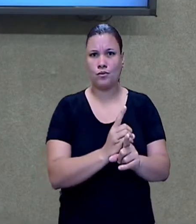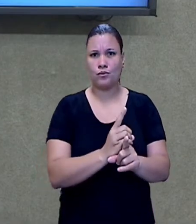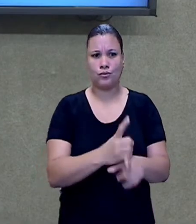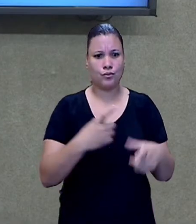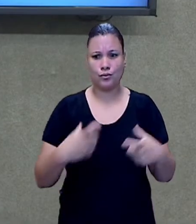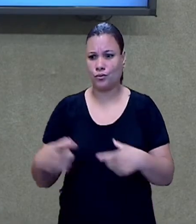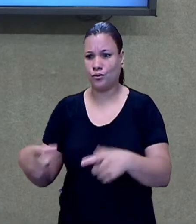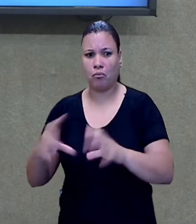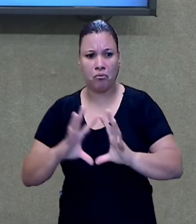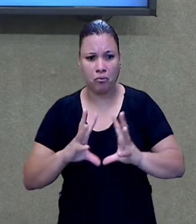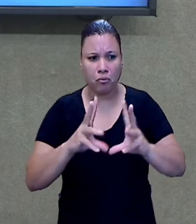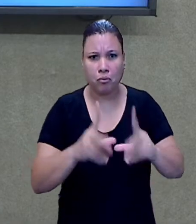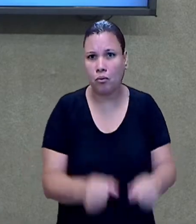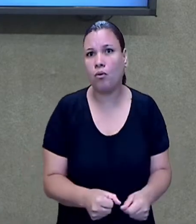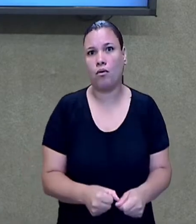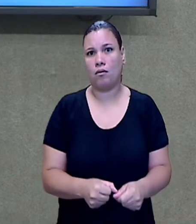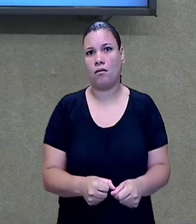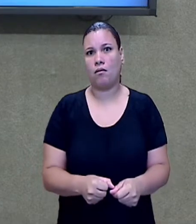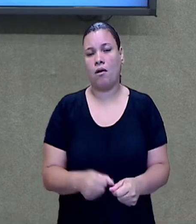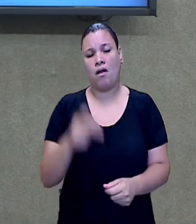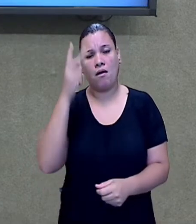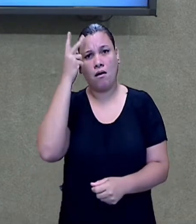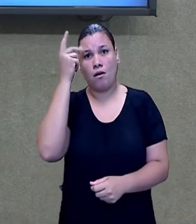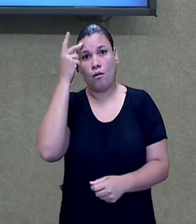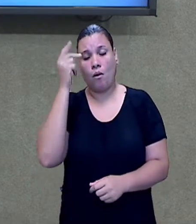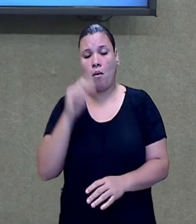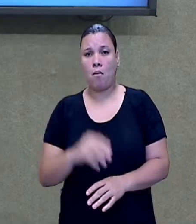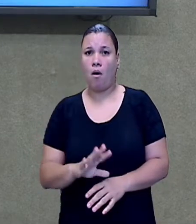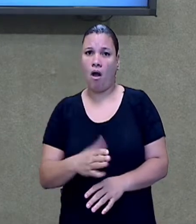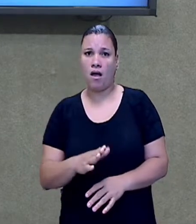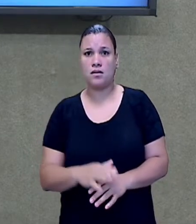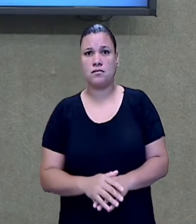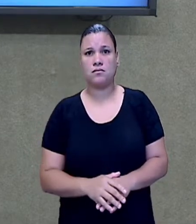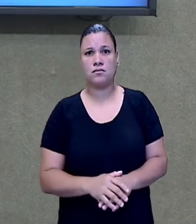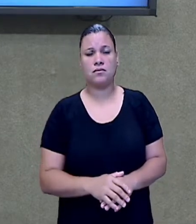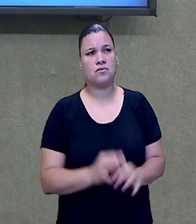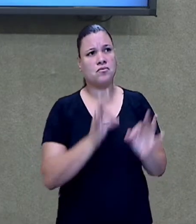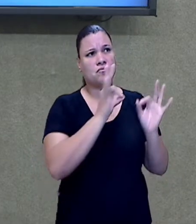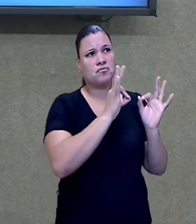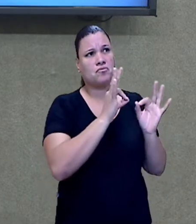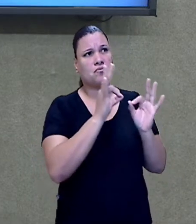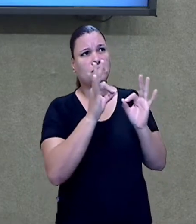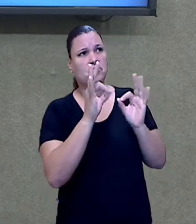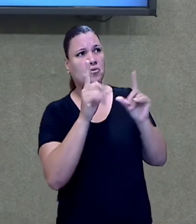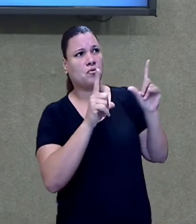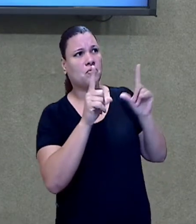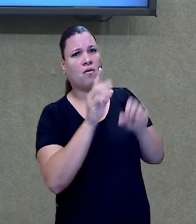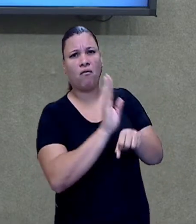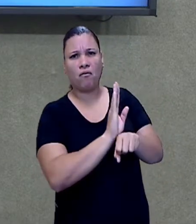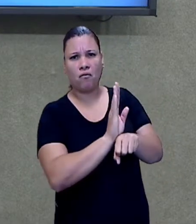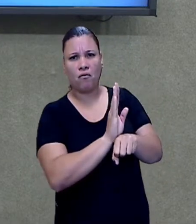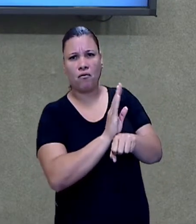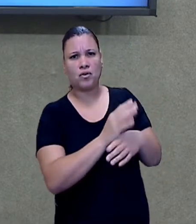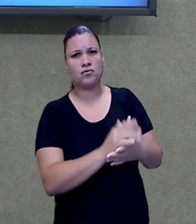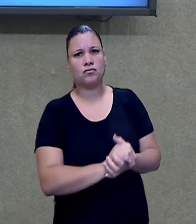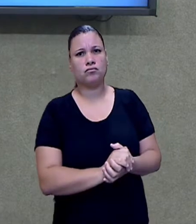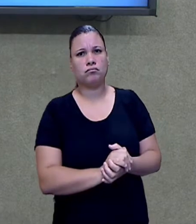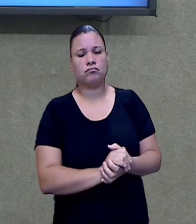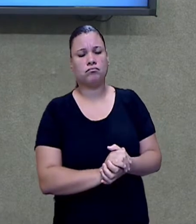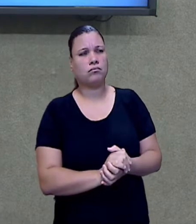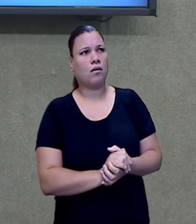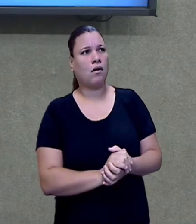lugares e é muito comum assistindo TV, vídeo, filme e, de repente,